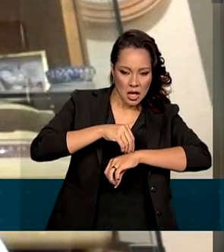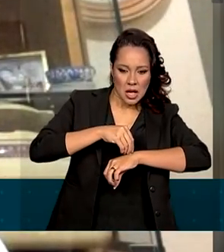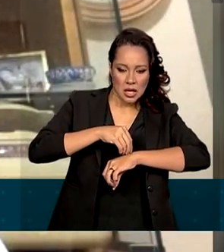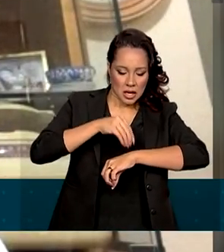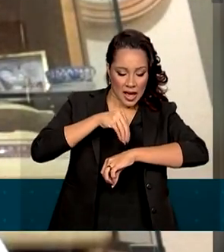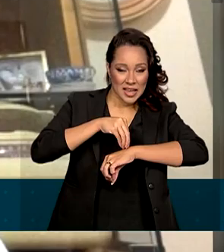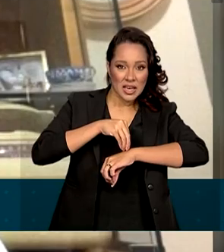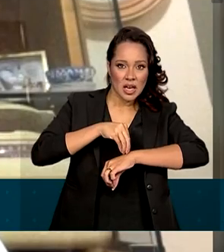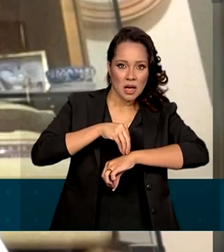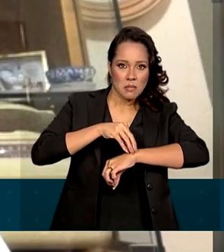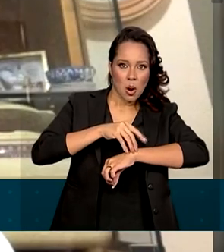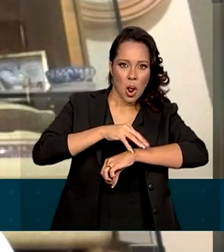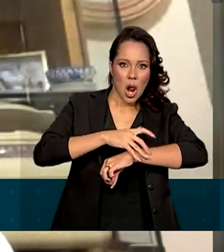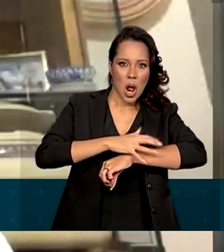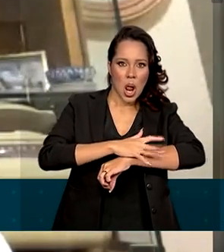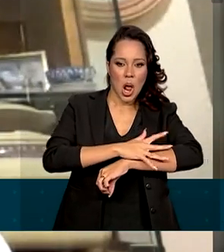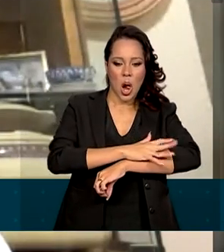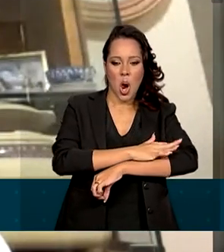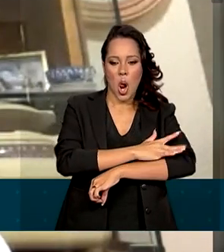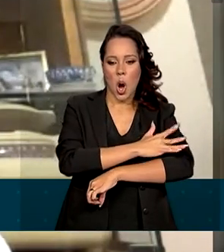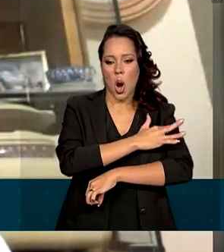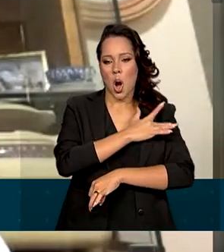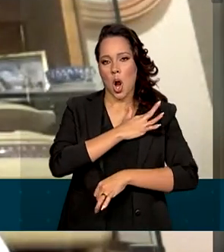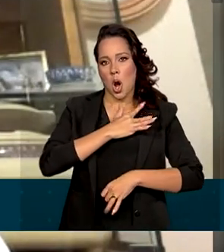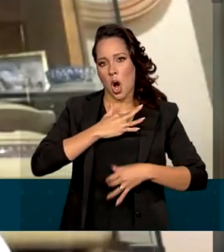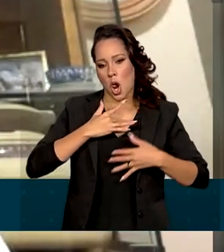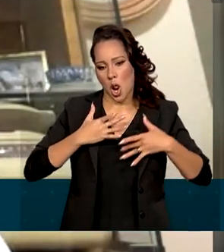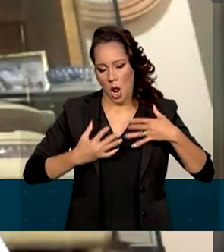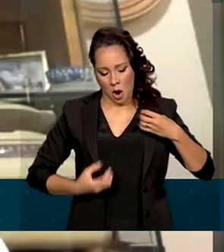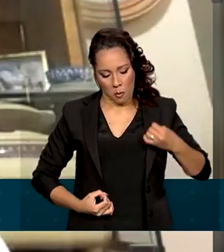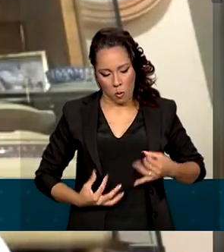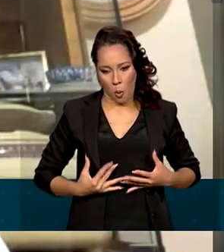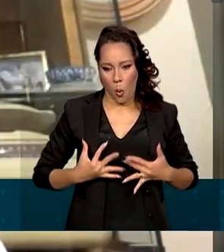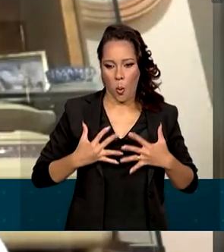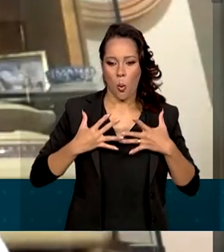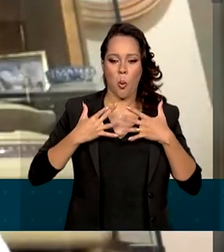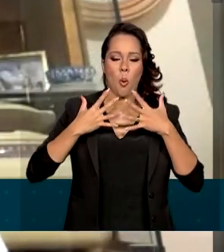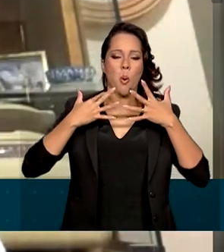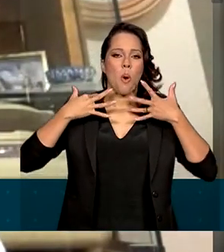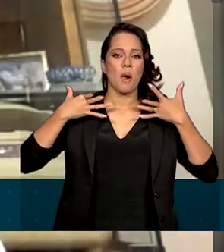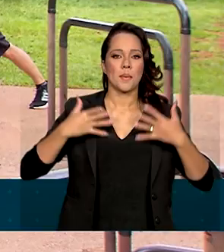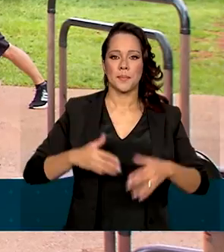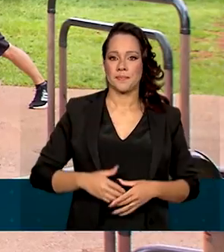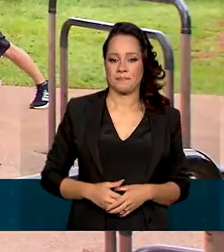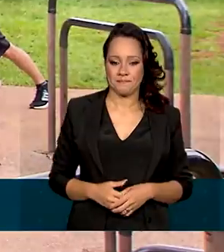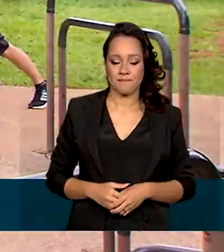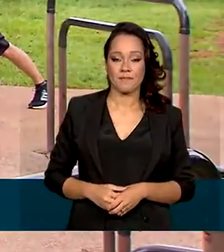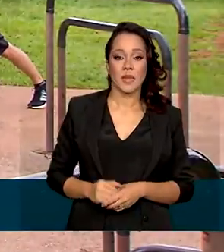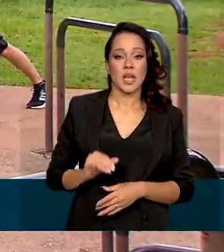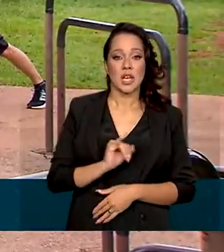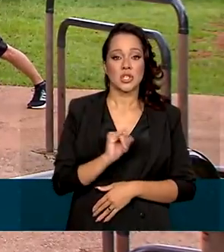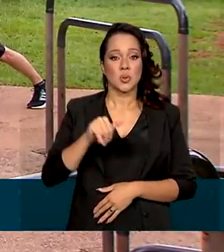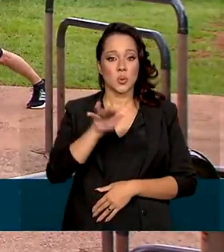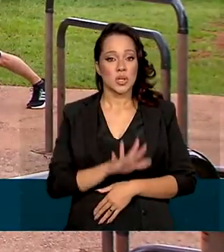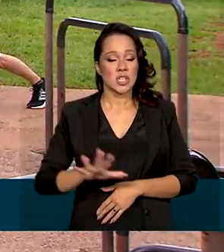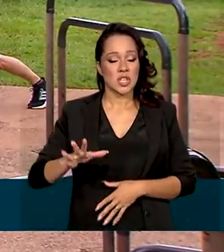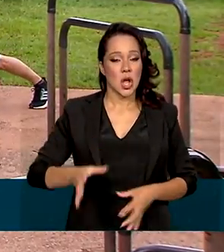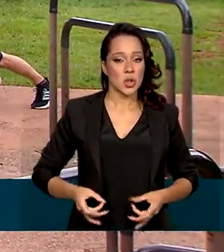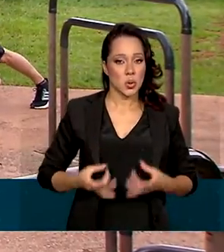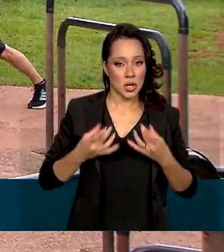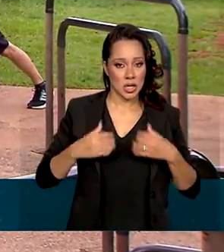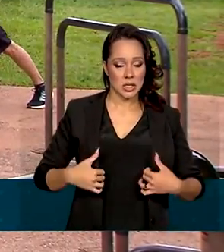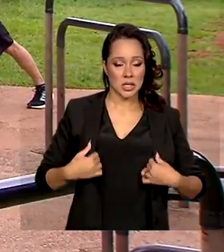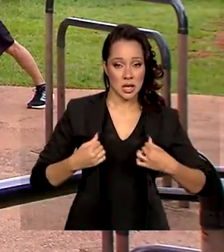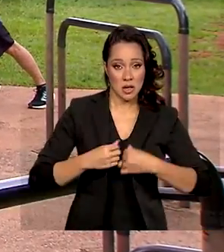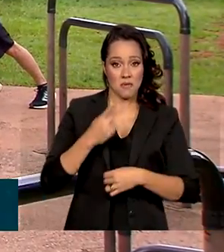do seu local original e invade as ínguas ou algum órgão à distância. O Instituto Nacional do Câncer, o INC,